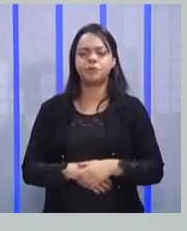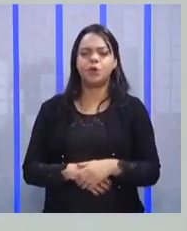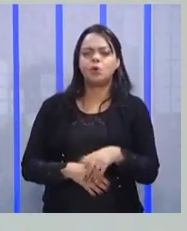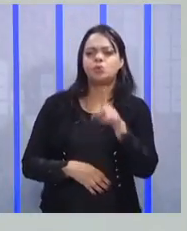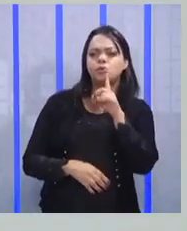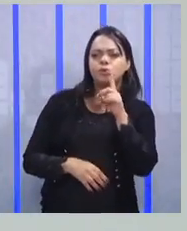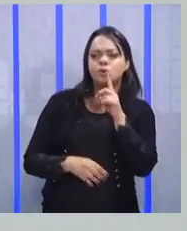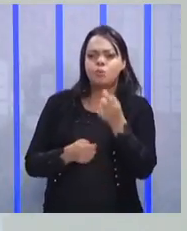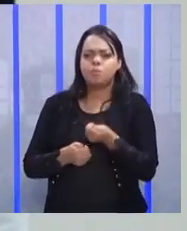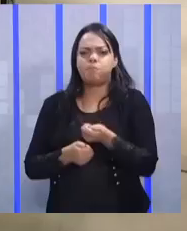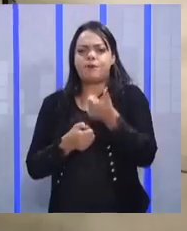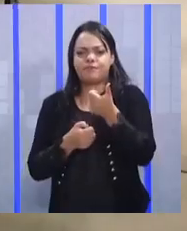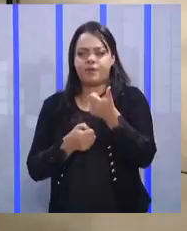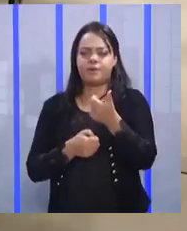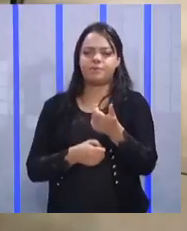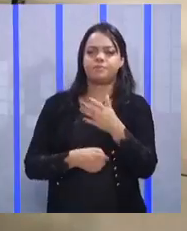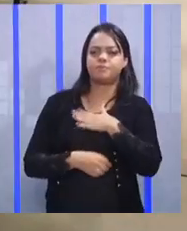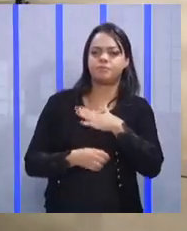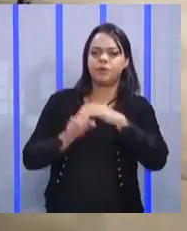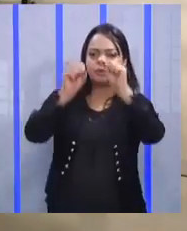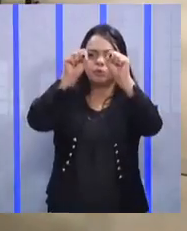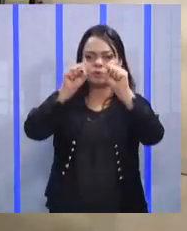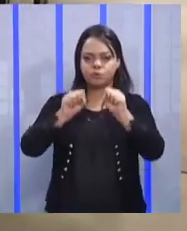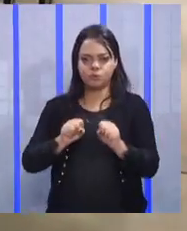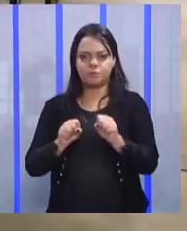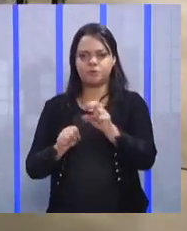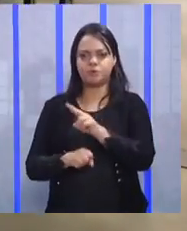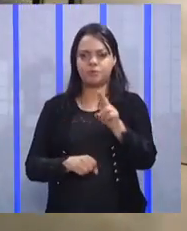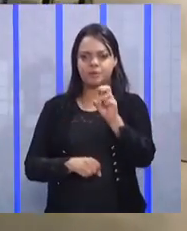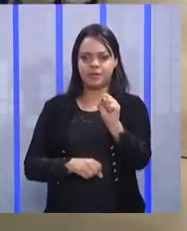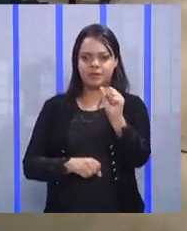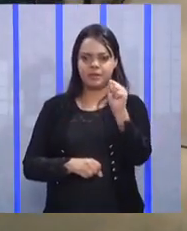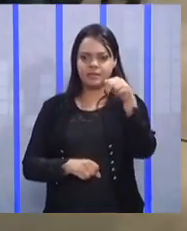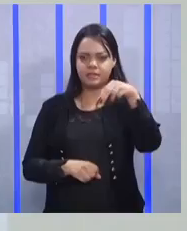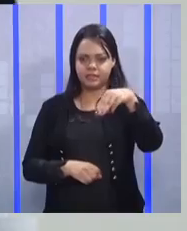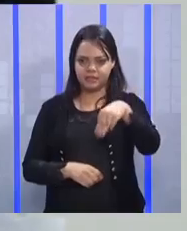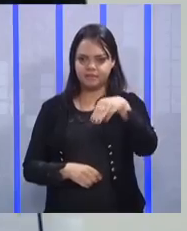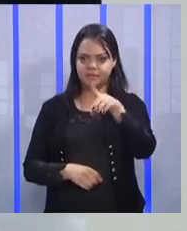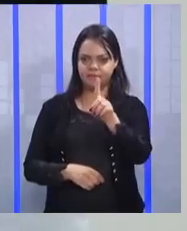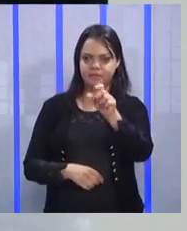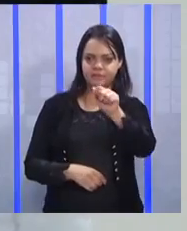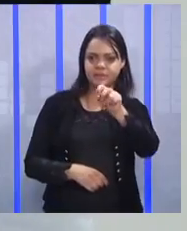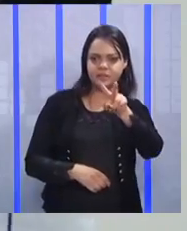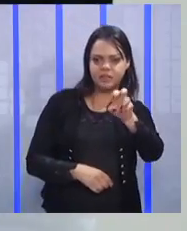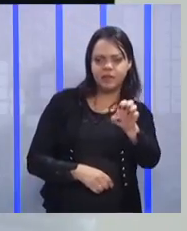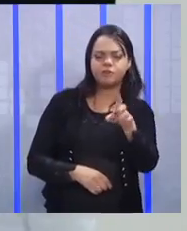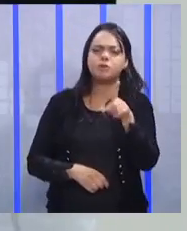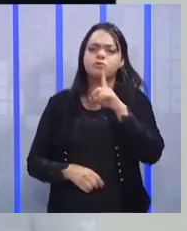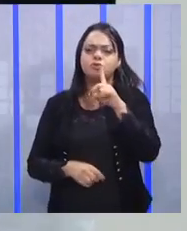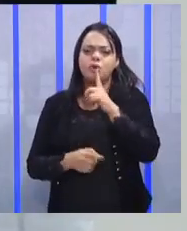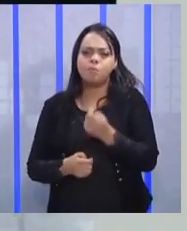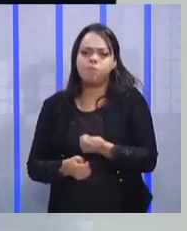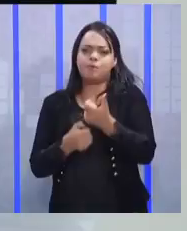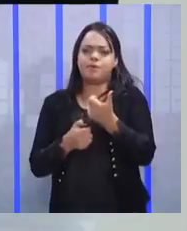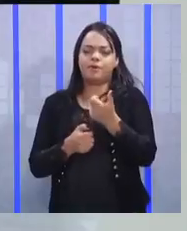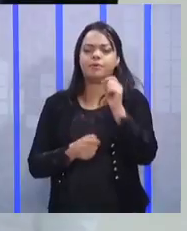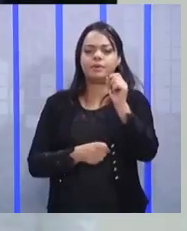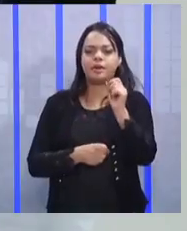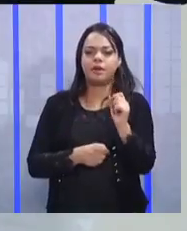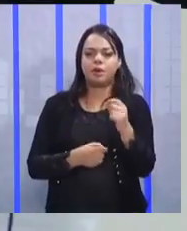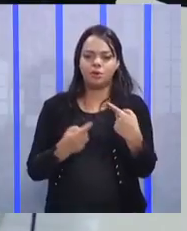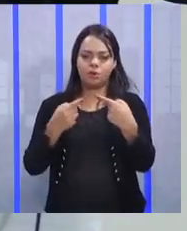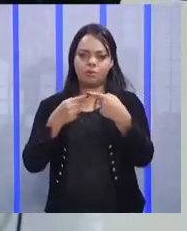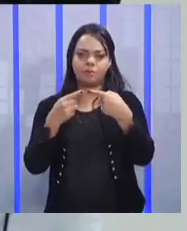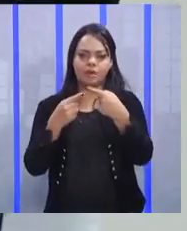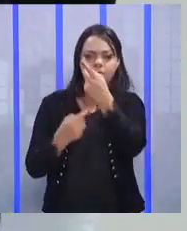um supervisor, o Sandave, tem até nome de artista do cara, velho, Sandave. Na virada do Réveillon, ficou combinado o pessoal do táxi